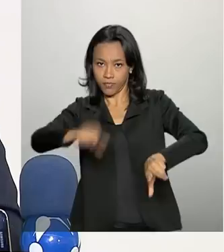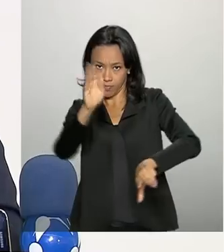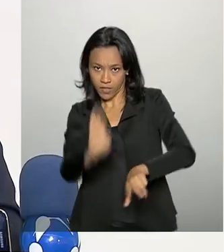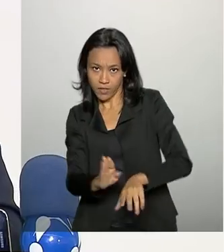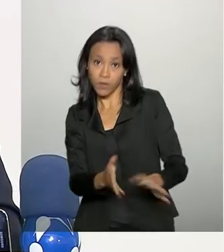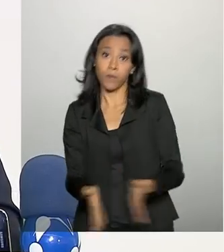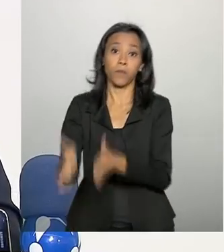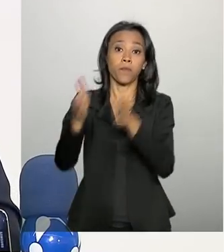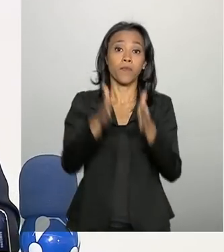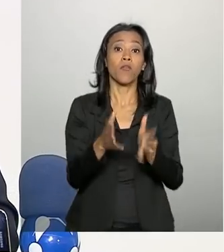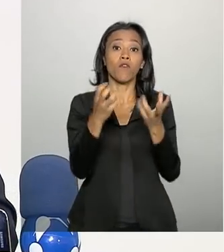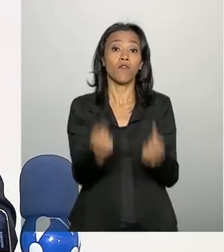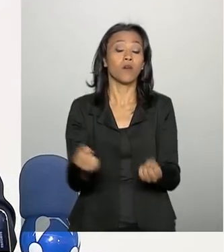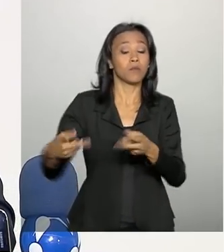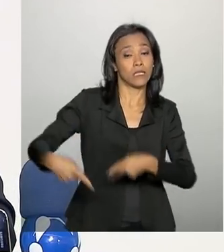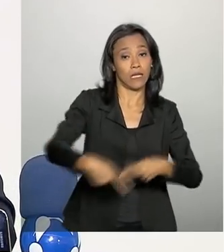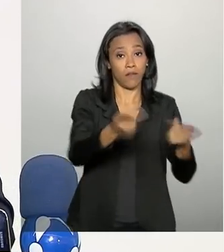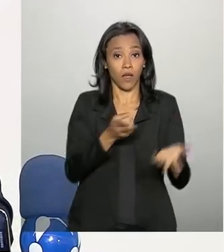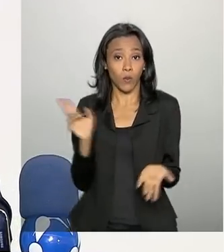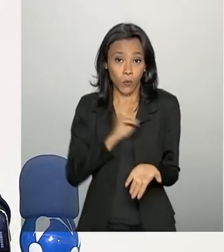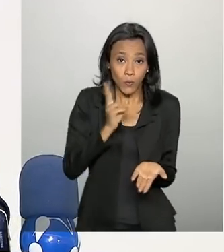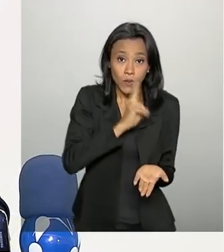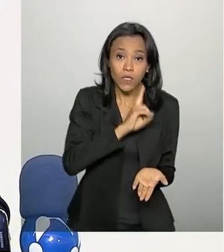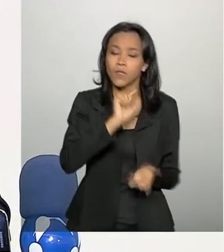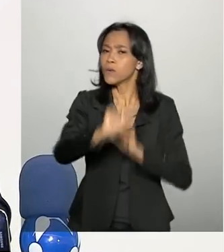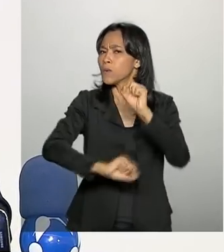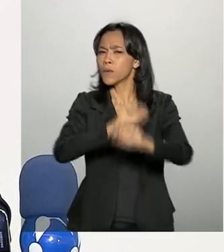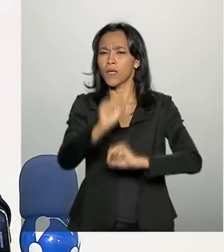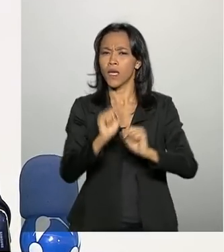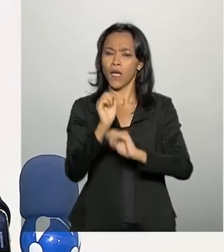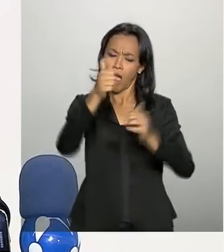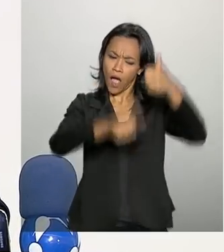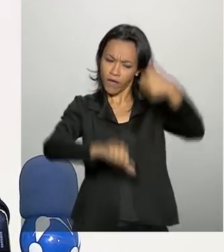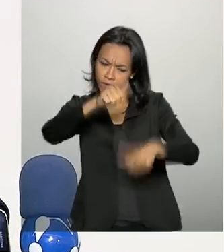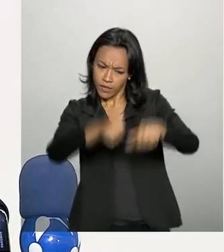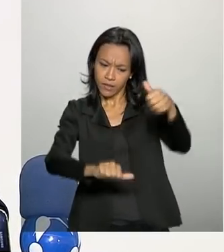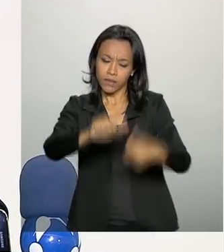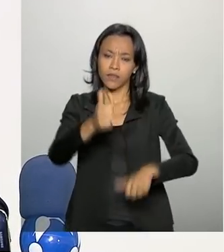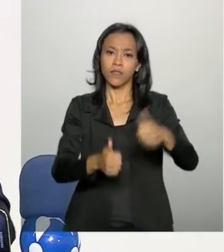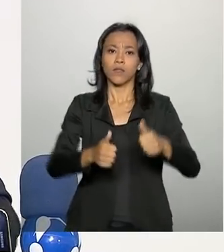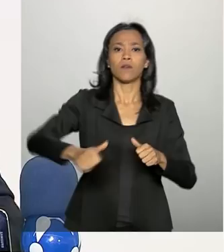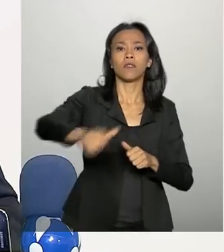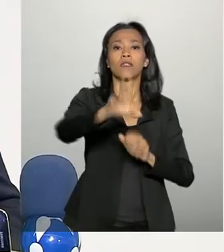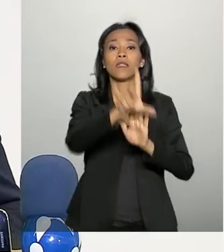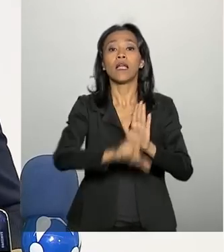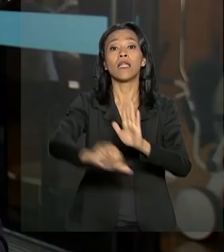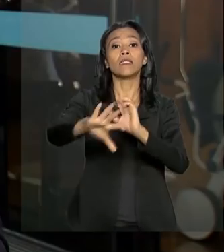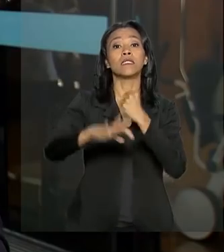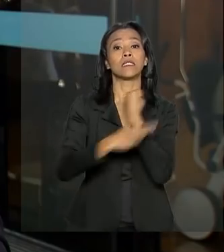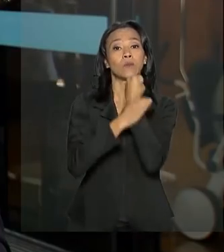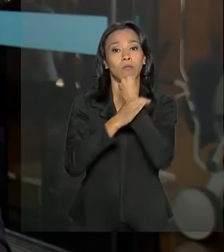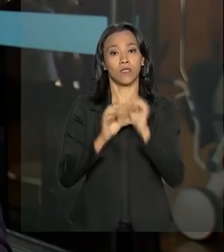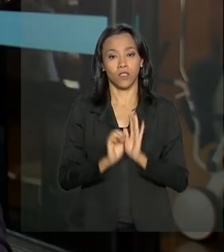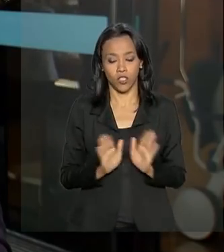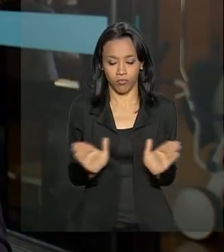Congresso, de forma imediata, a revisão da lei de segurança de barragens